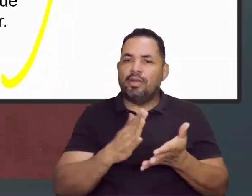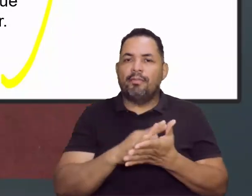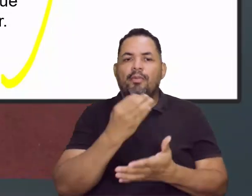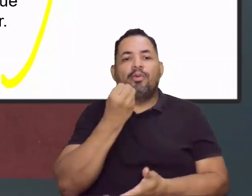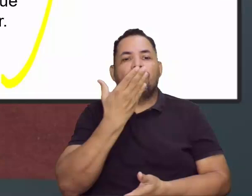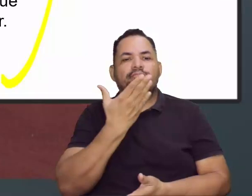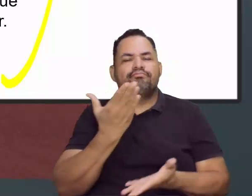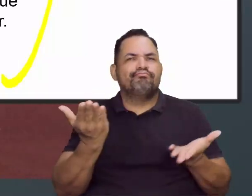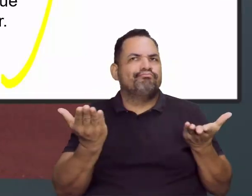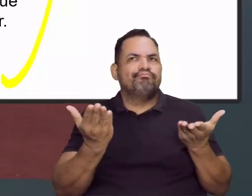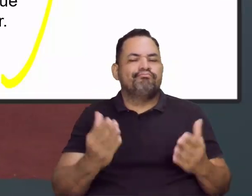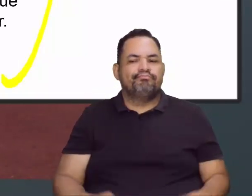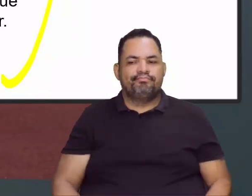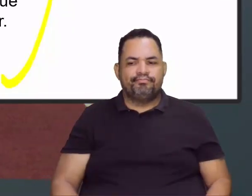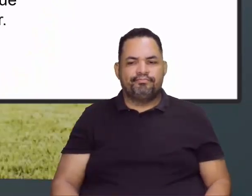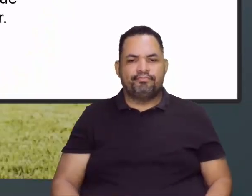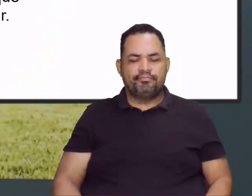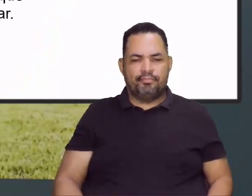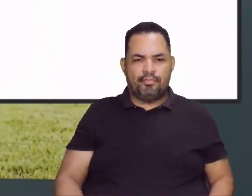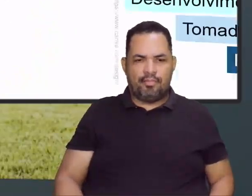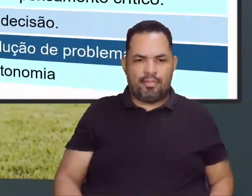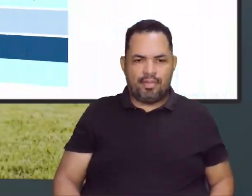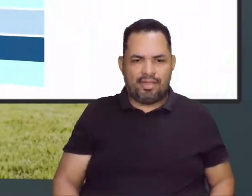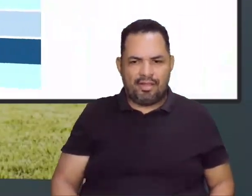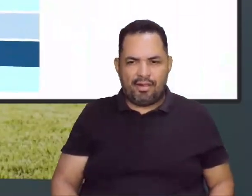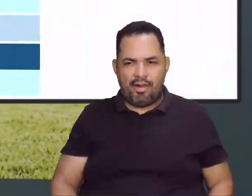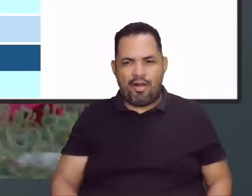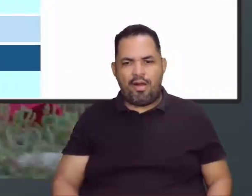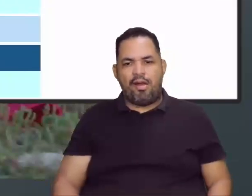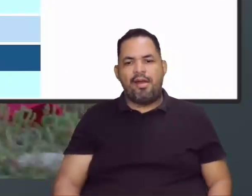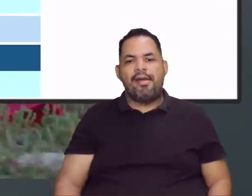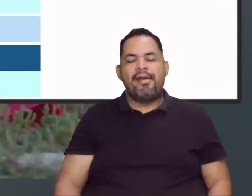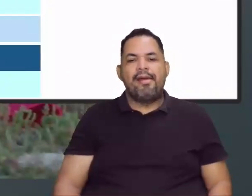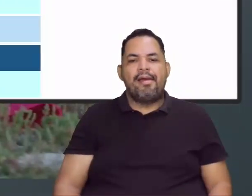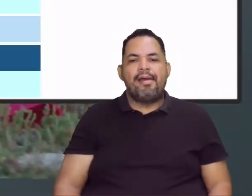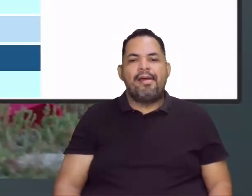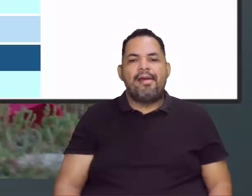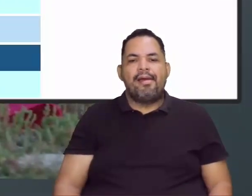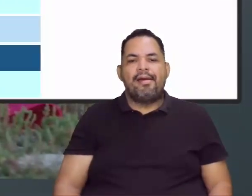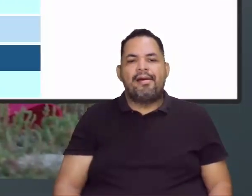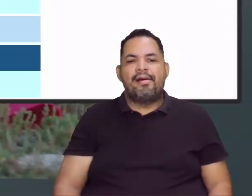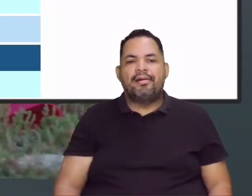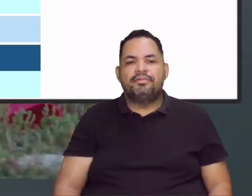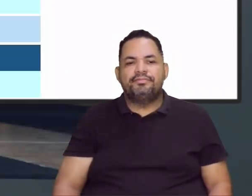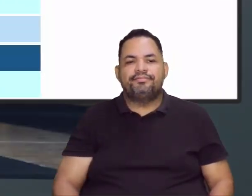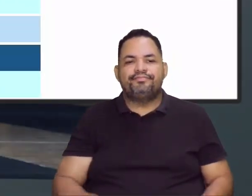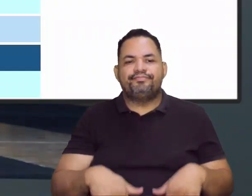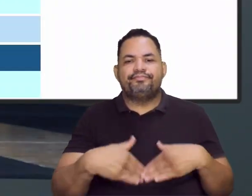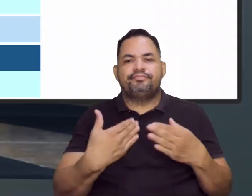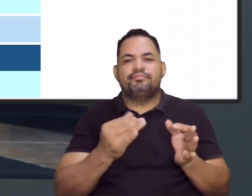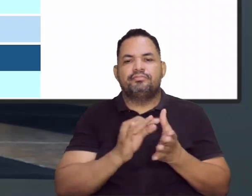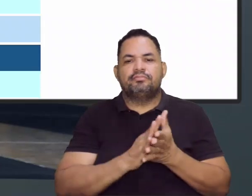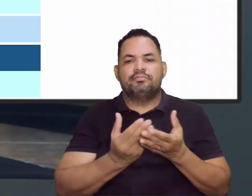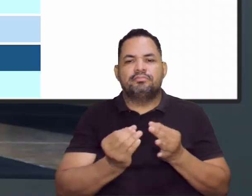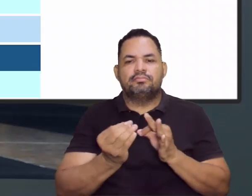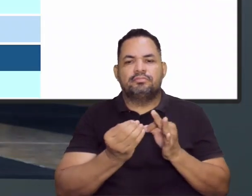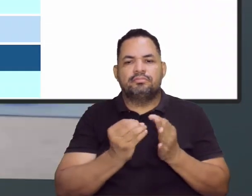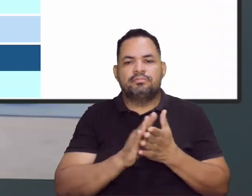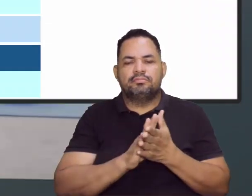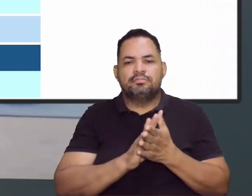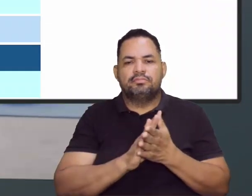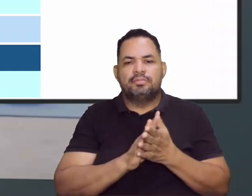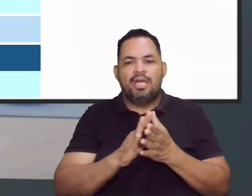não é mesmo? Muito bem. Então, agora eu vou te mostrar aí alguns dos benefícios. Então, quando a gente inclui dentro do contexto das